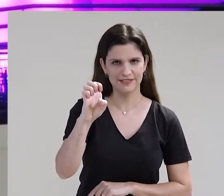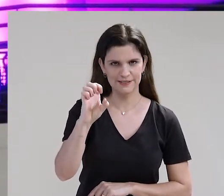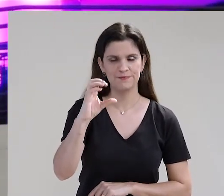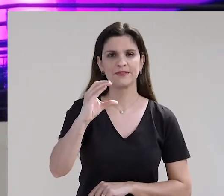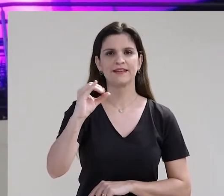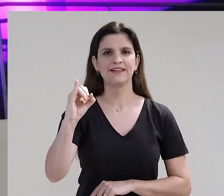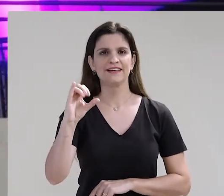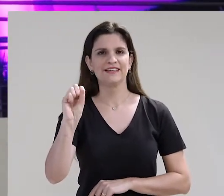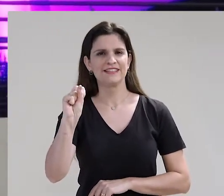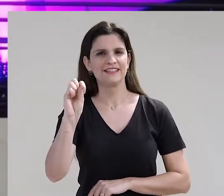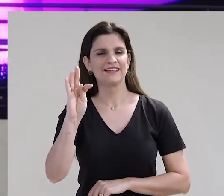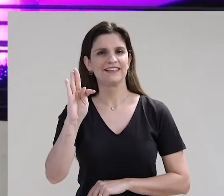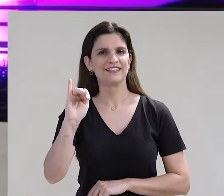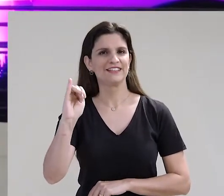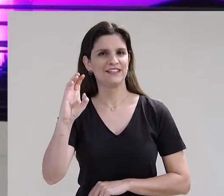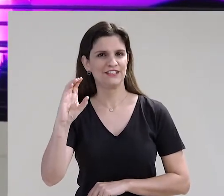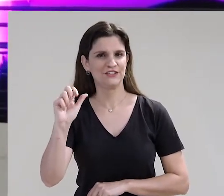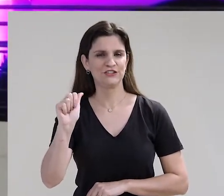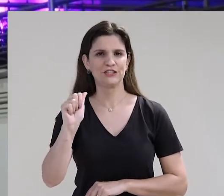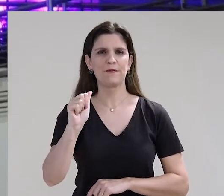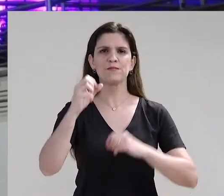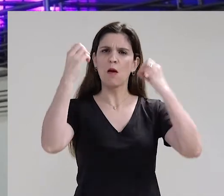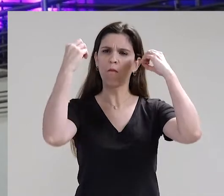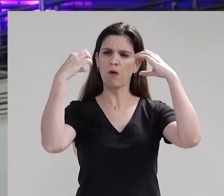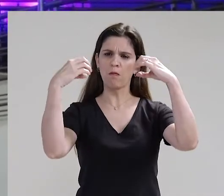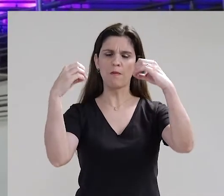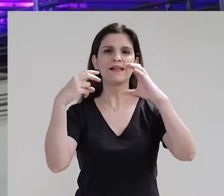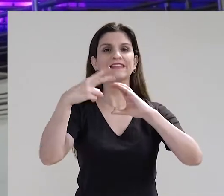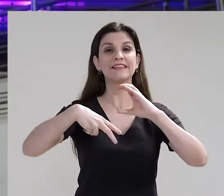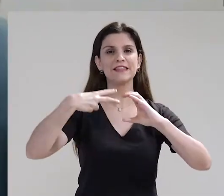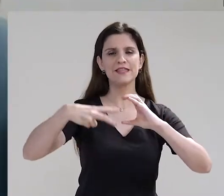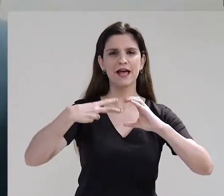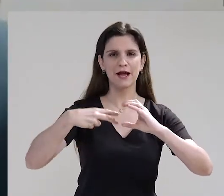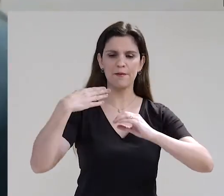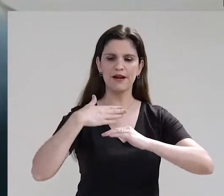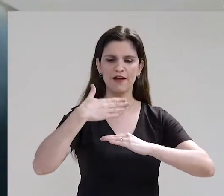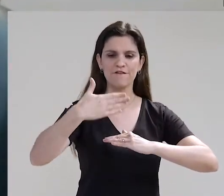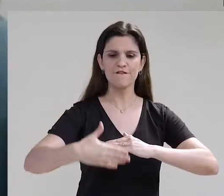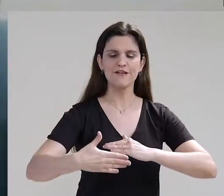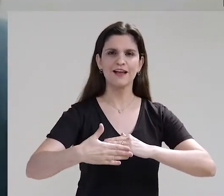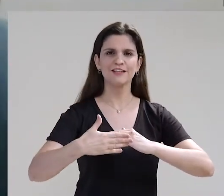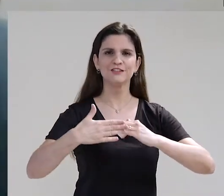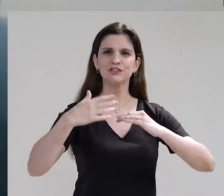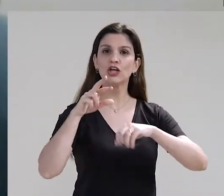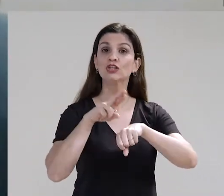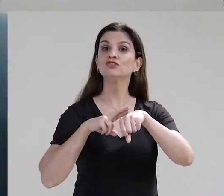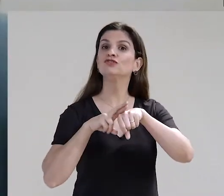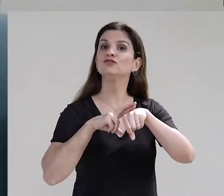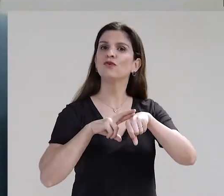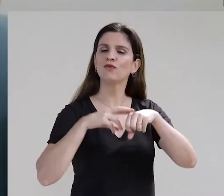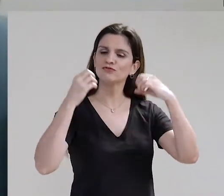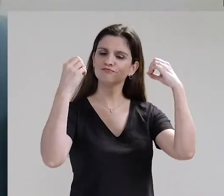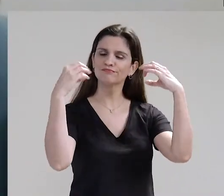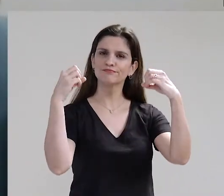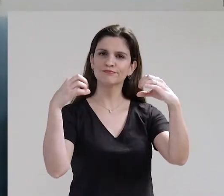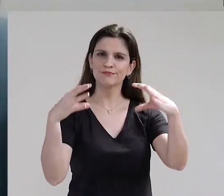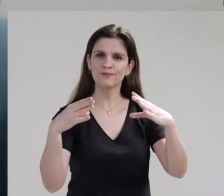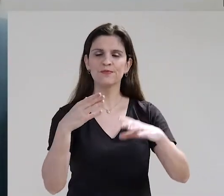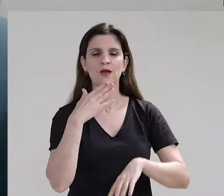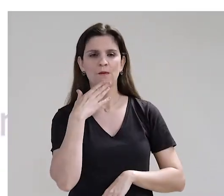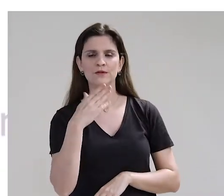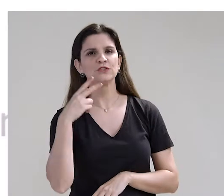o prédio da Câmara Municipal de Campo Grande foi iluminado de roxo. O pedido da homenagem foi feito pelo vereador André